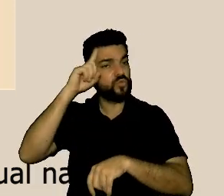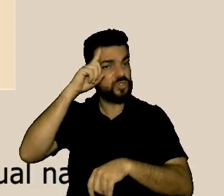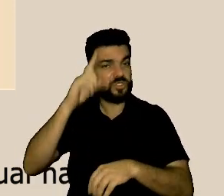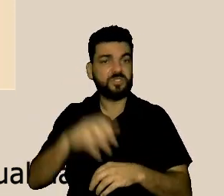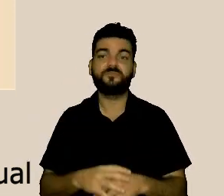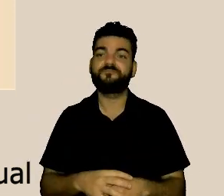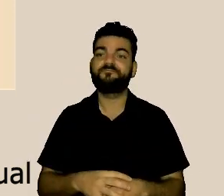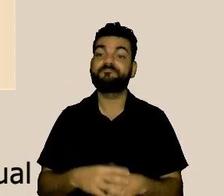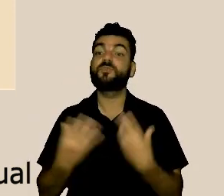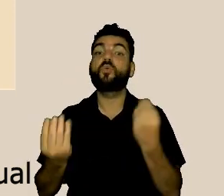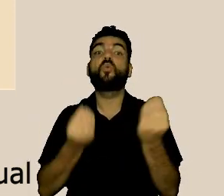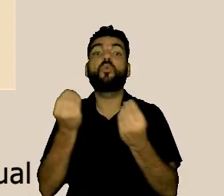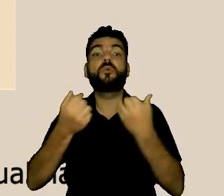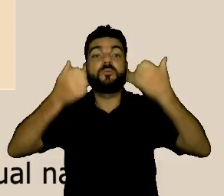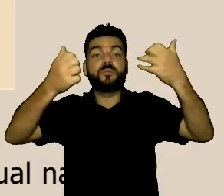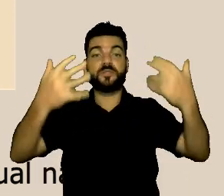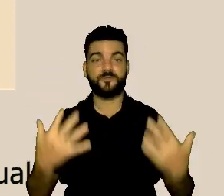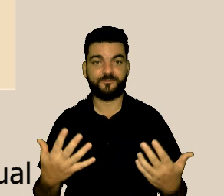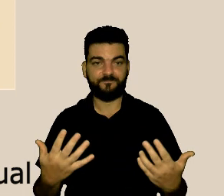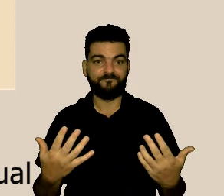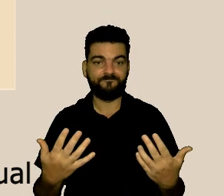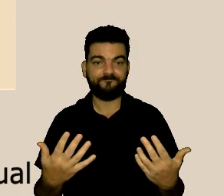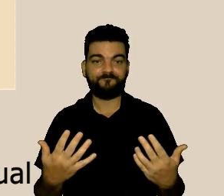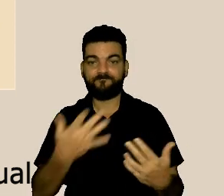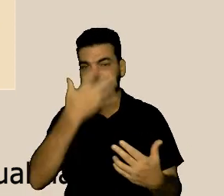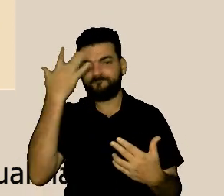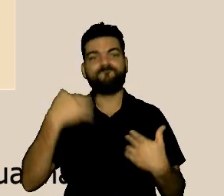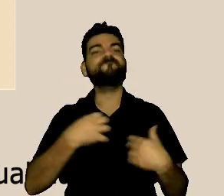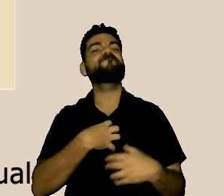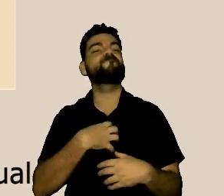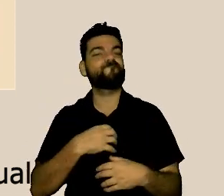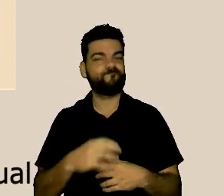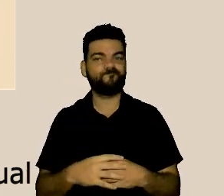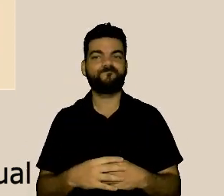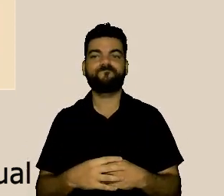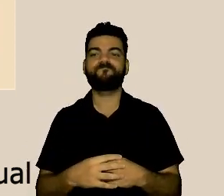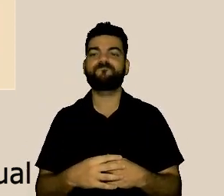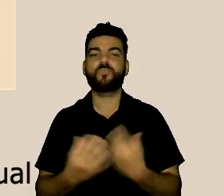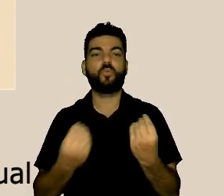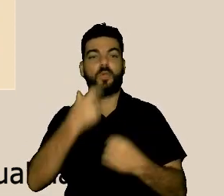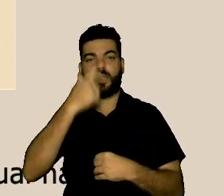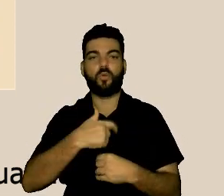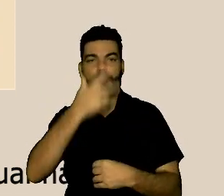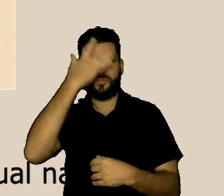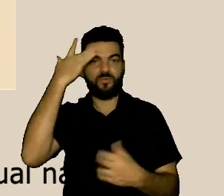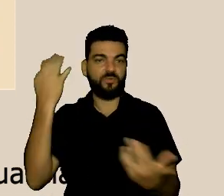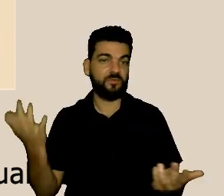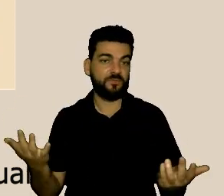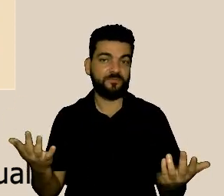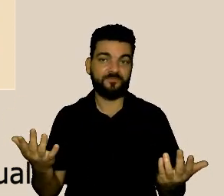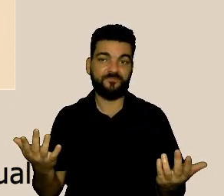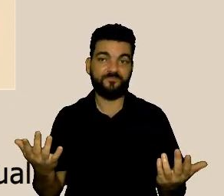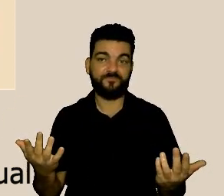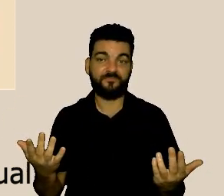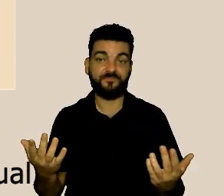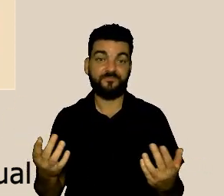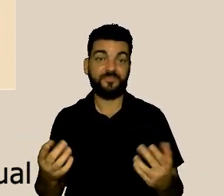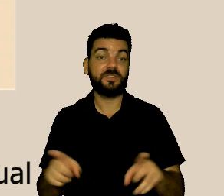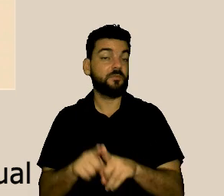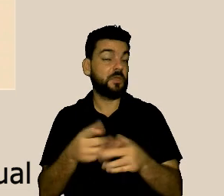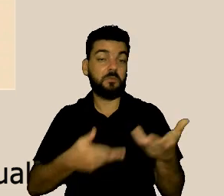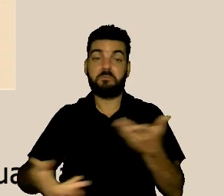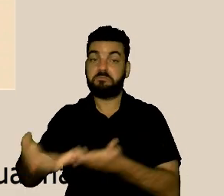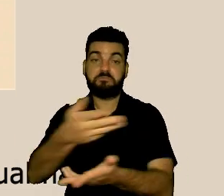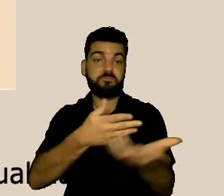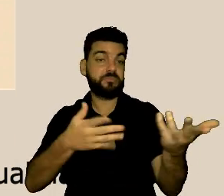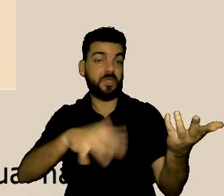forma como eu trato uma pessoa diz muito a respeito da minha pessoa e vai fazer com que isso reflita no